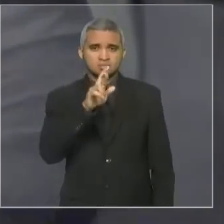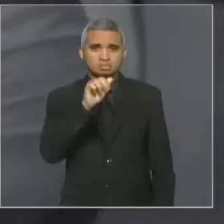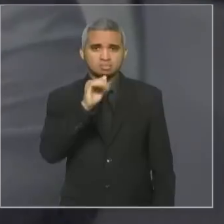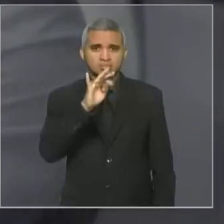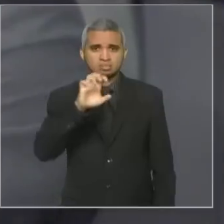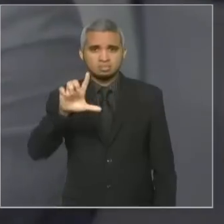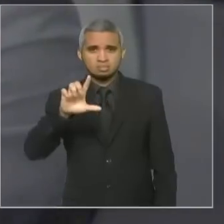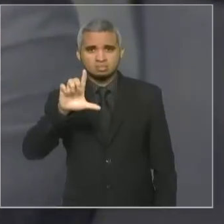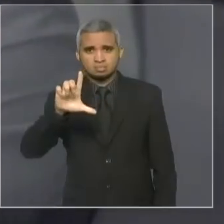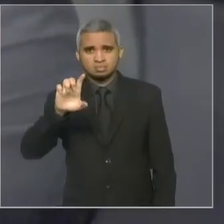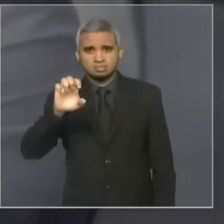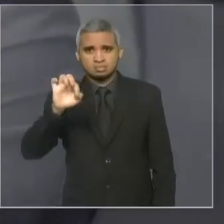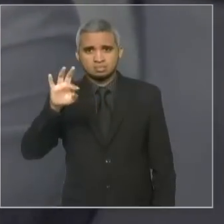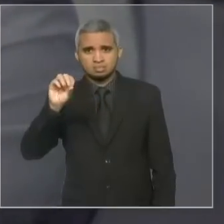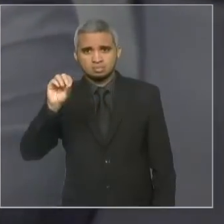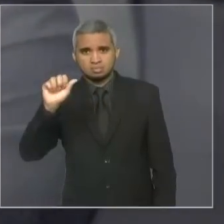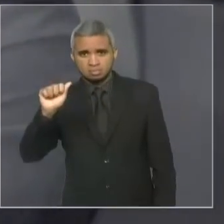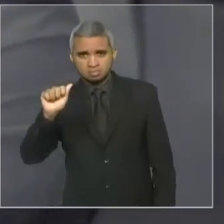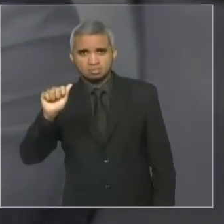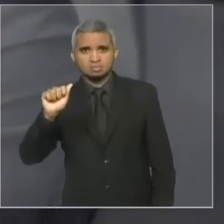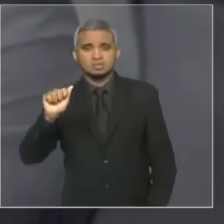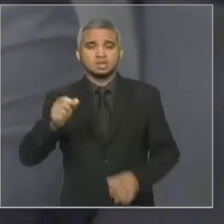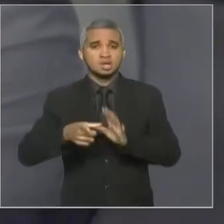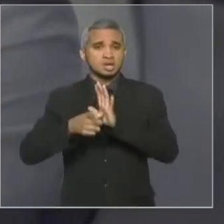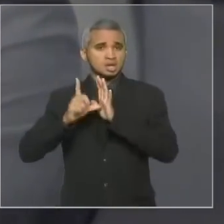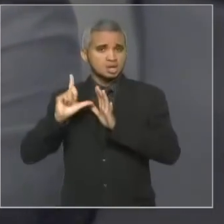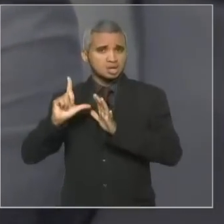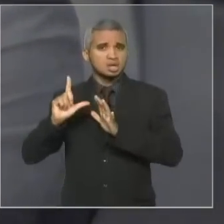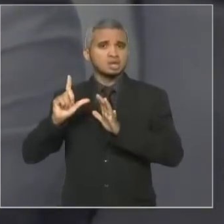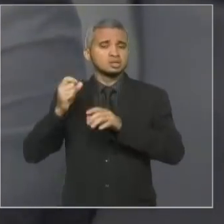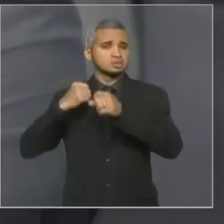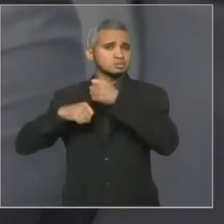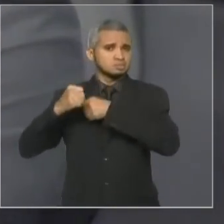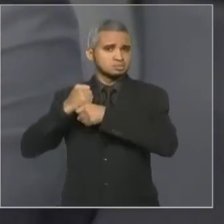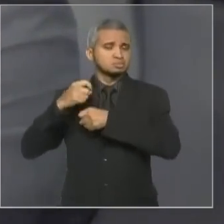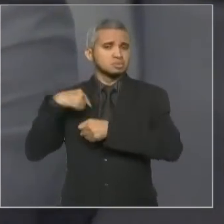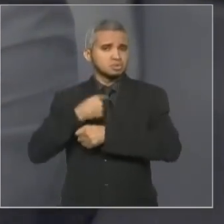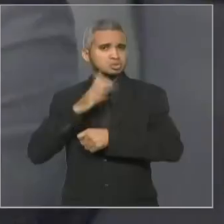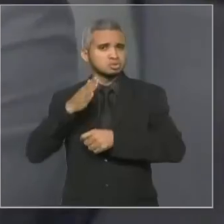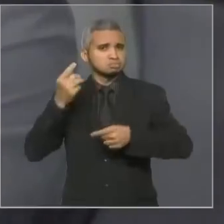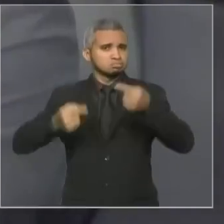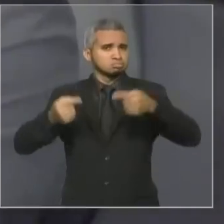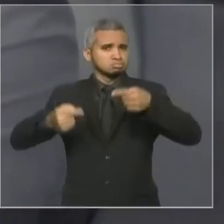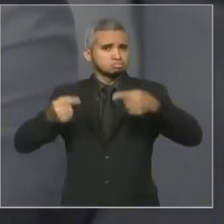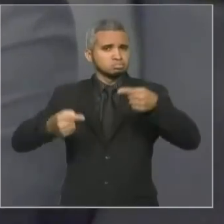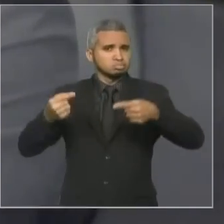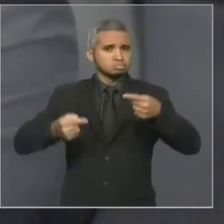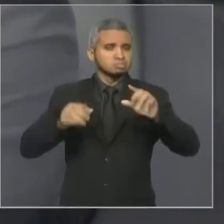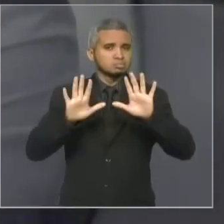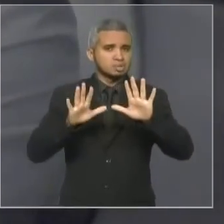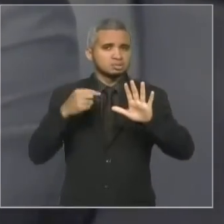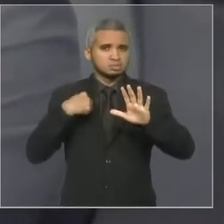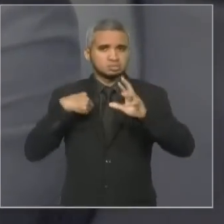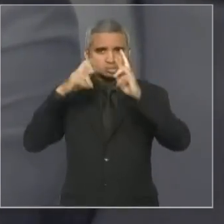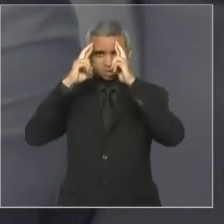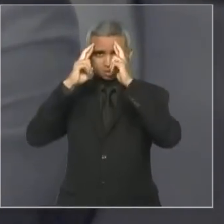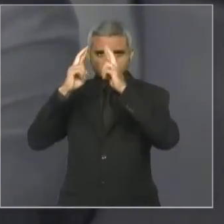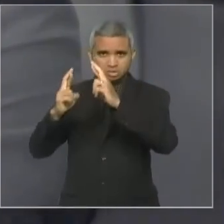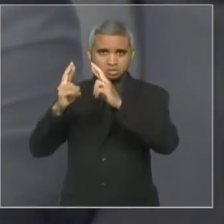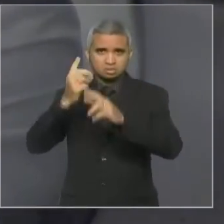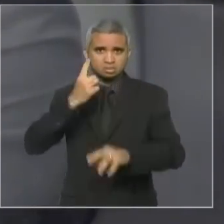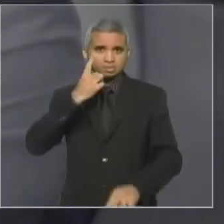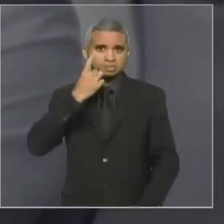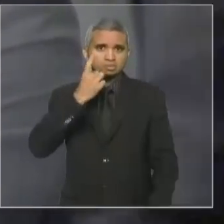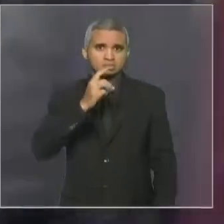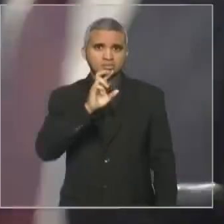Muito embora já tenhamos tido alguns bons debates na Assembleia Legislativa, mas o meu respeito ao deputado Rafael Leitor e que